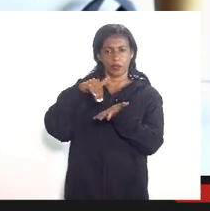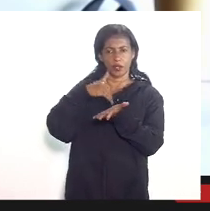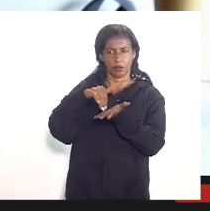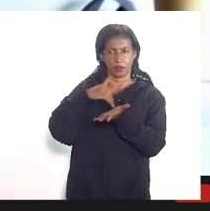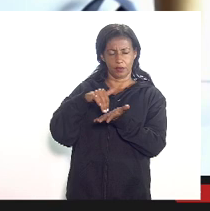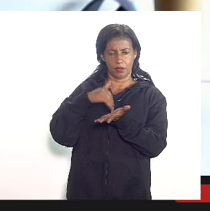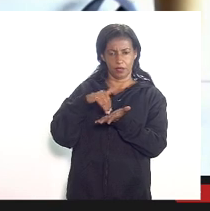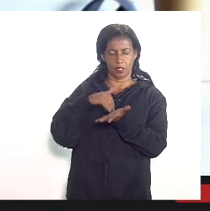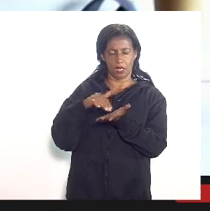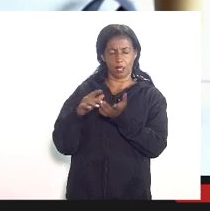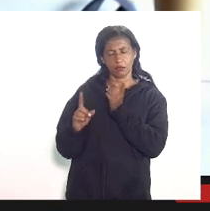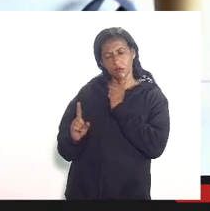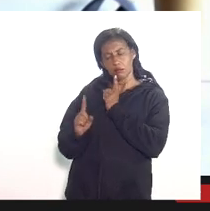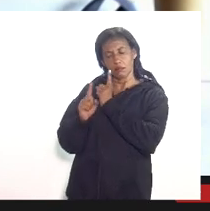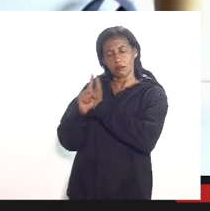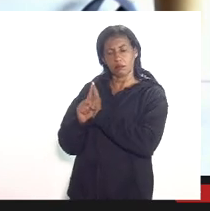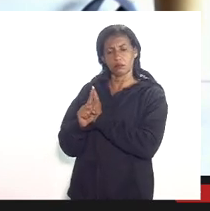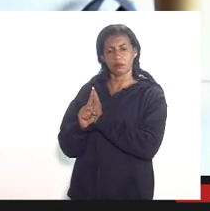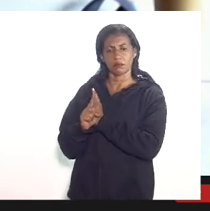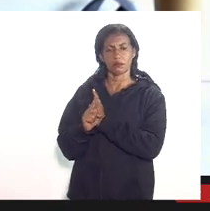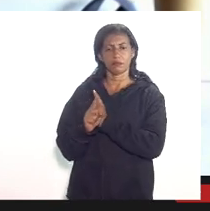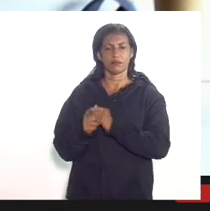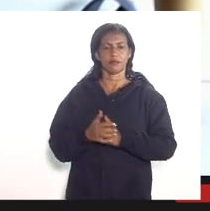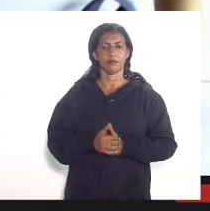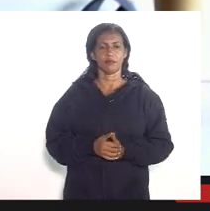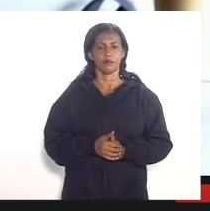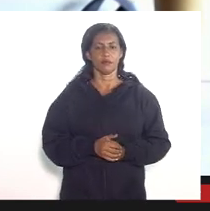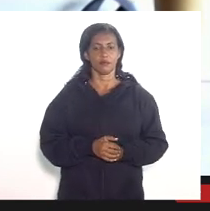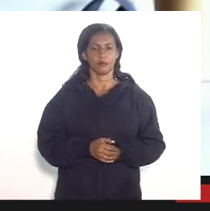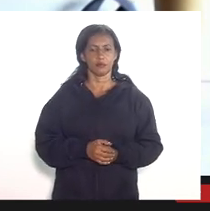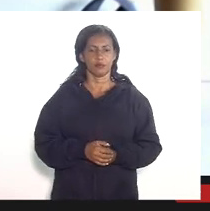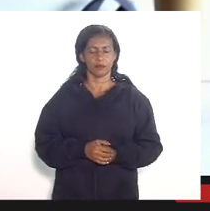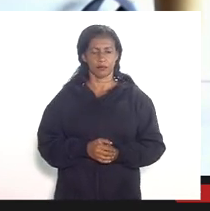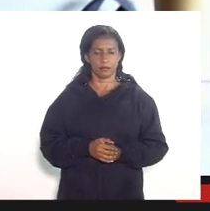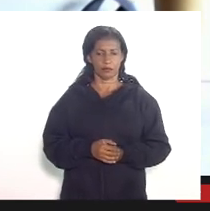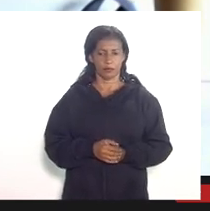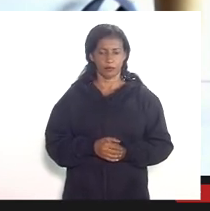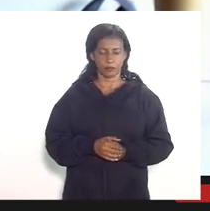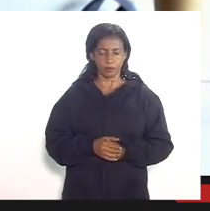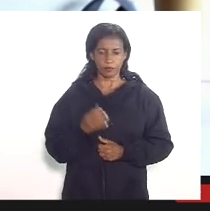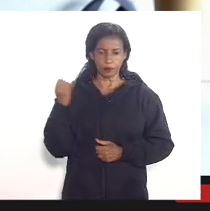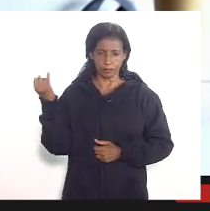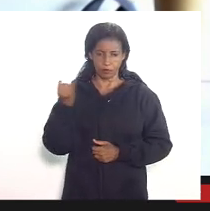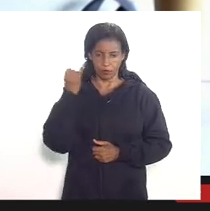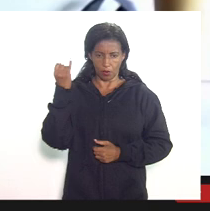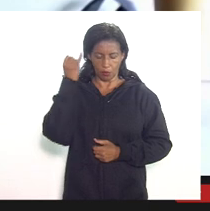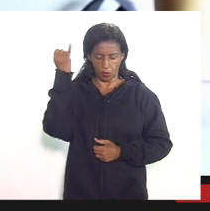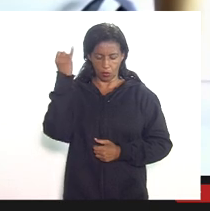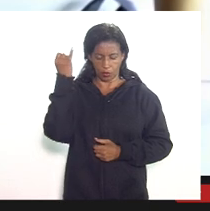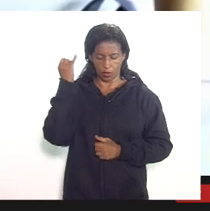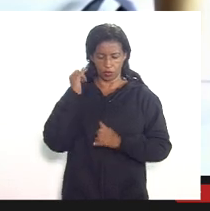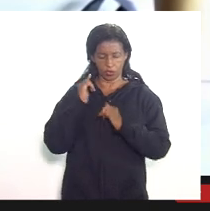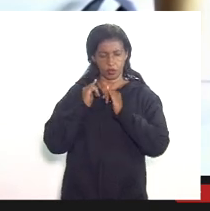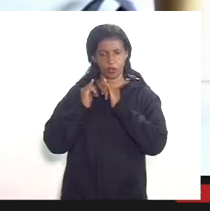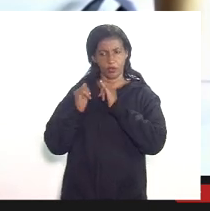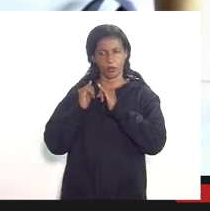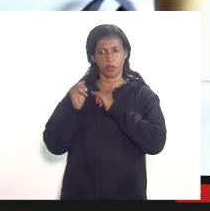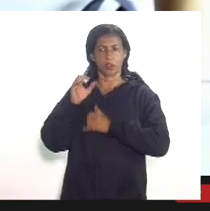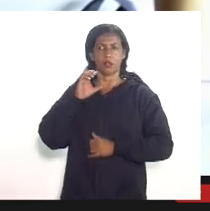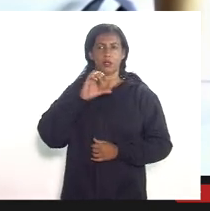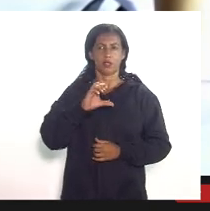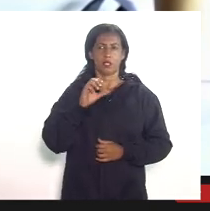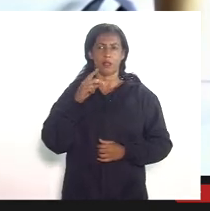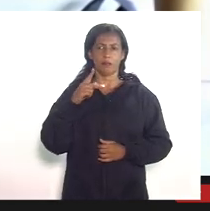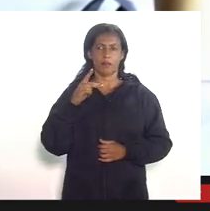descobrimos via uma importante formação dentro da CPI